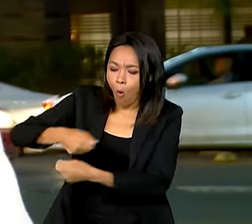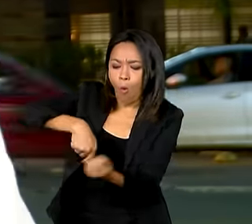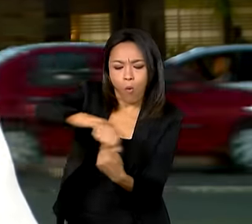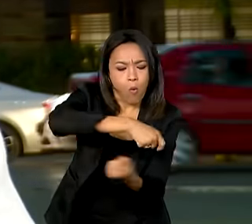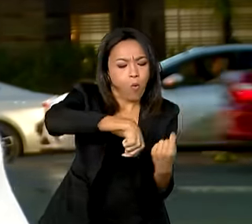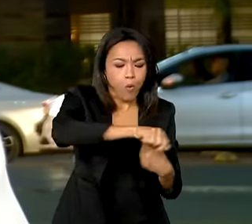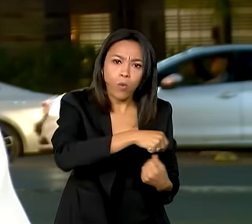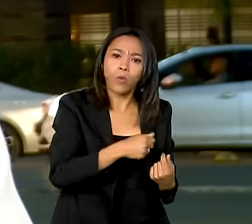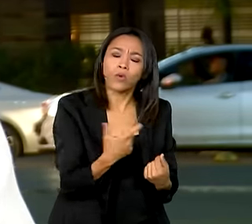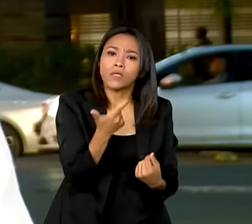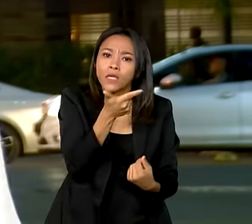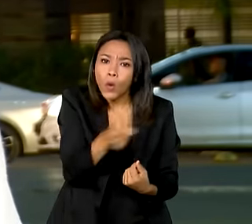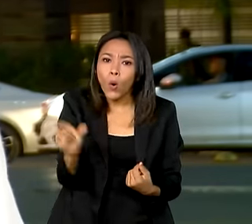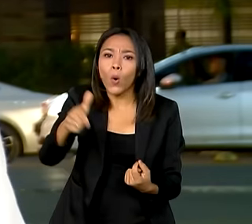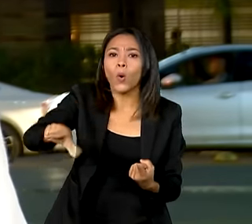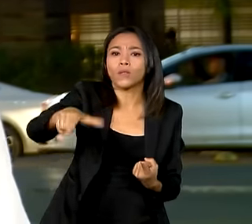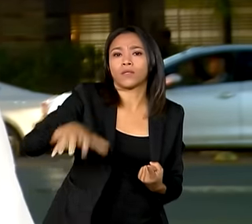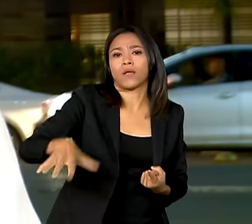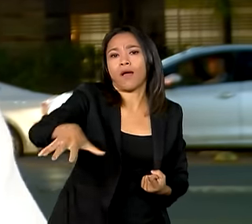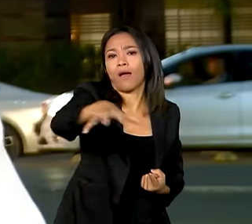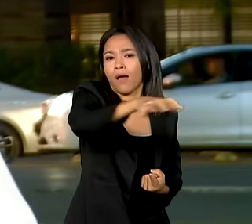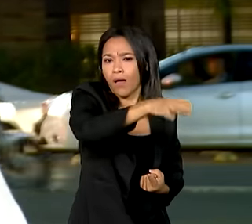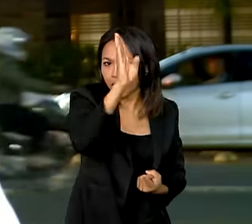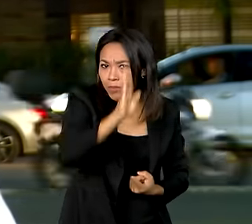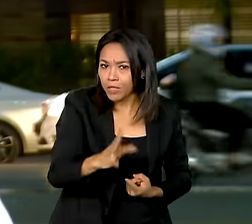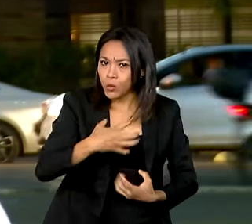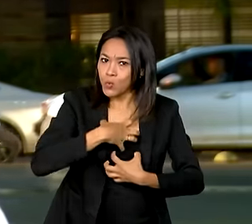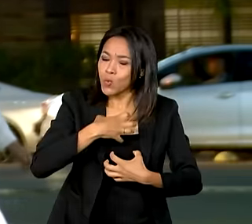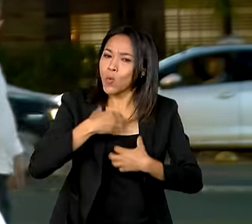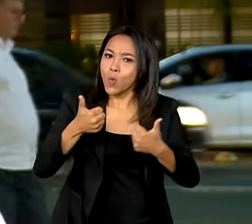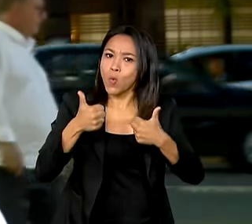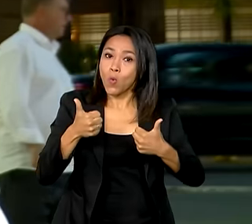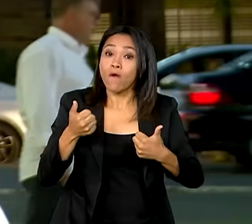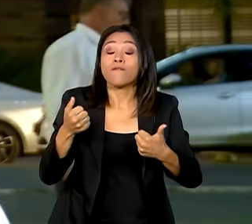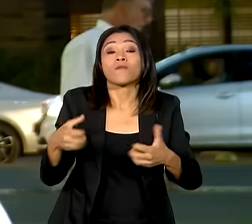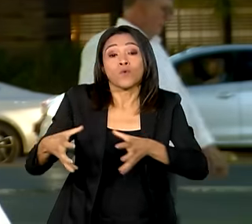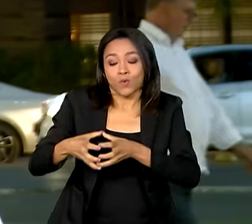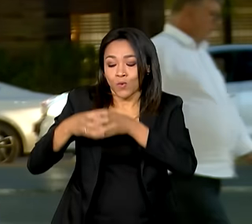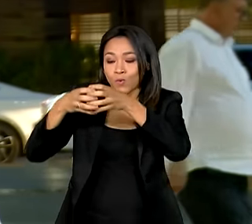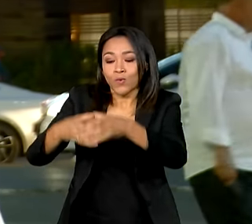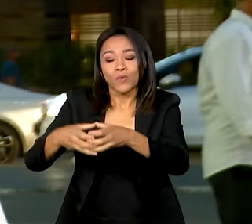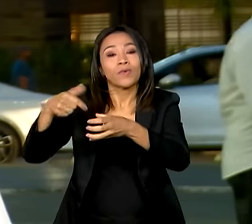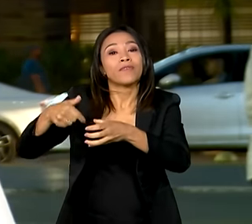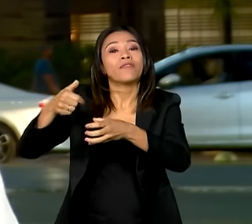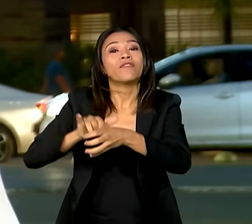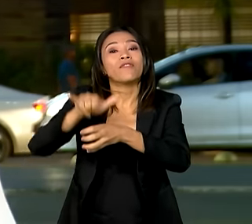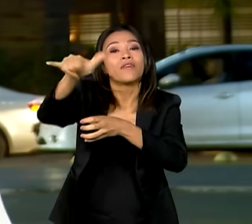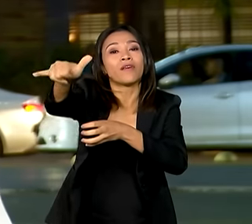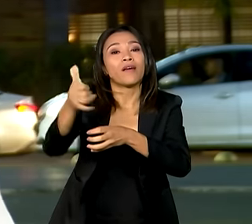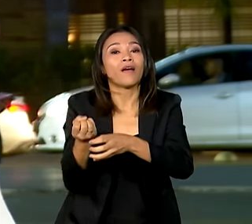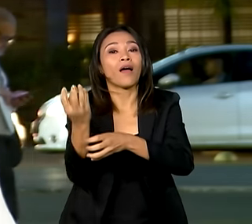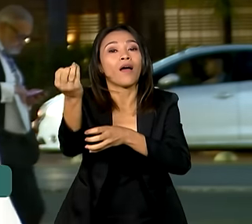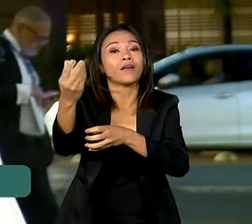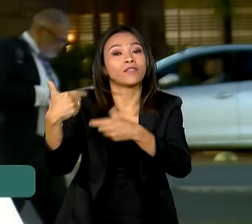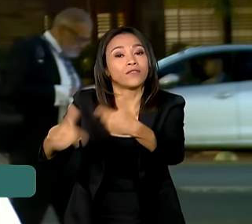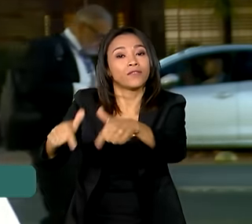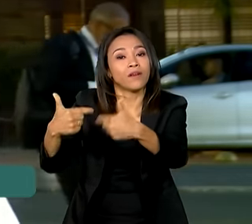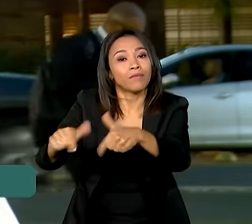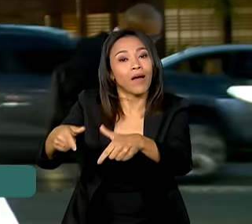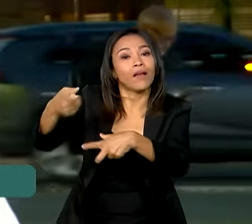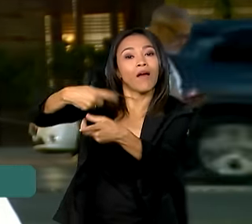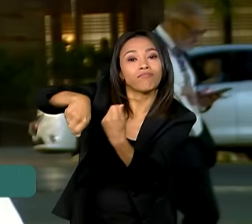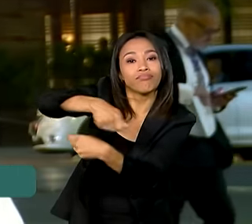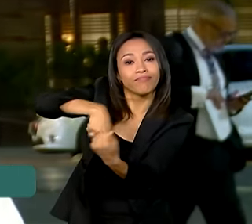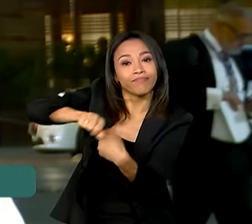sentido em outro segmento aqui no Brasil. A de viagens corporativas, aquelas de trabalho e negócios. Um